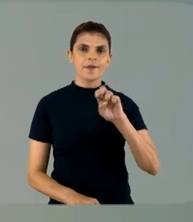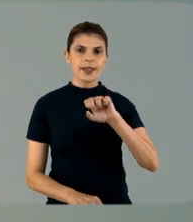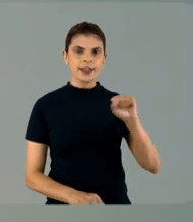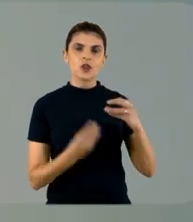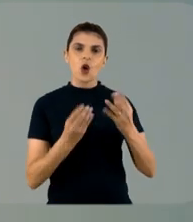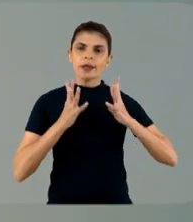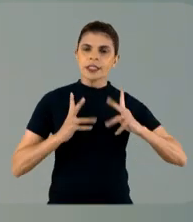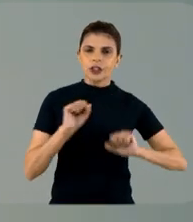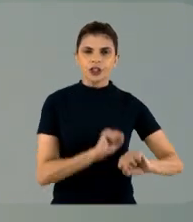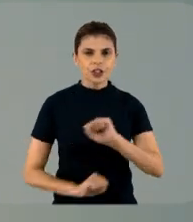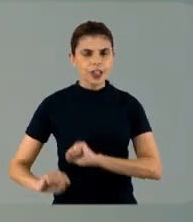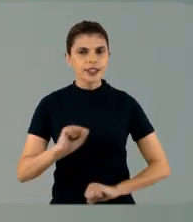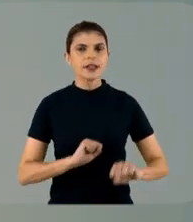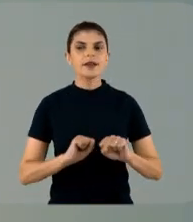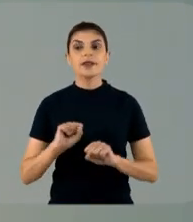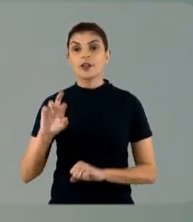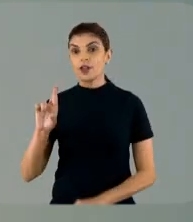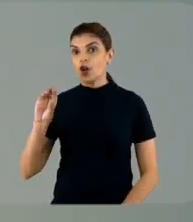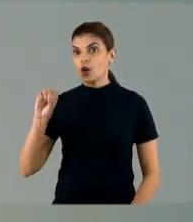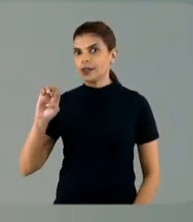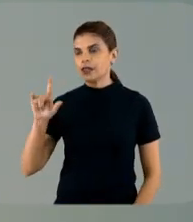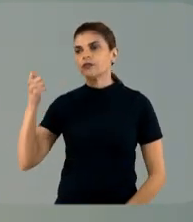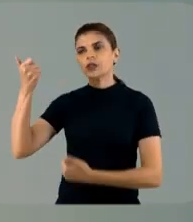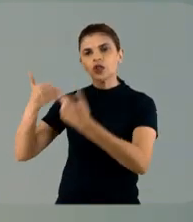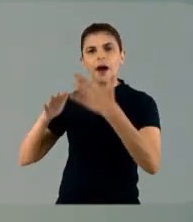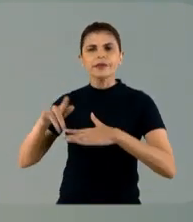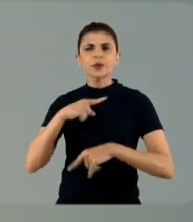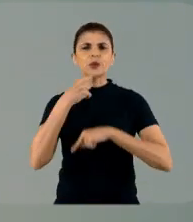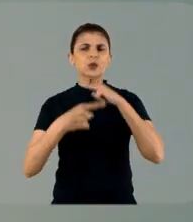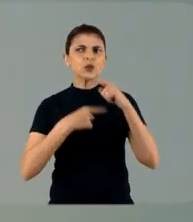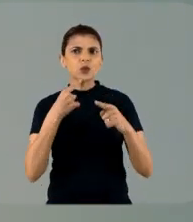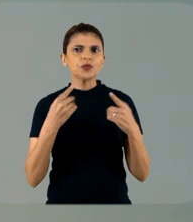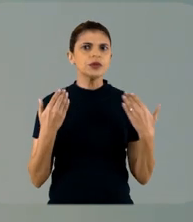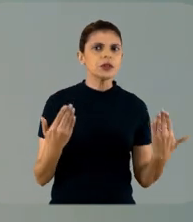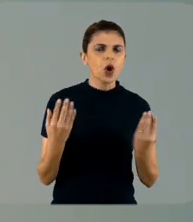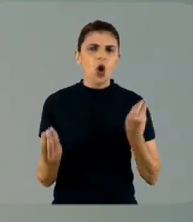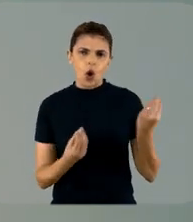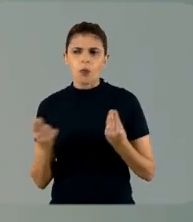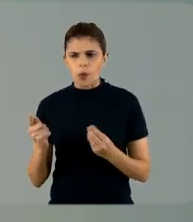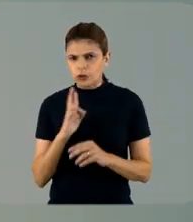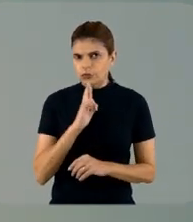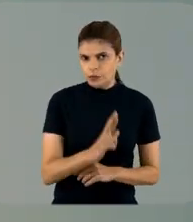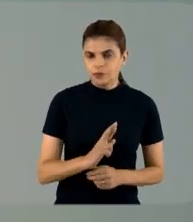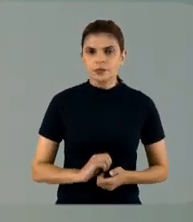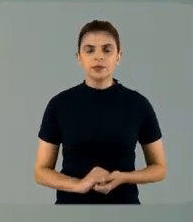à higienização, né? Porque a Roseli fez esse apontamento, que é muitas vezes interessante também trazer esse